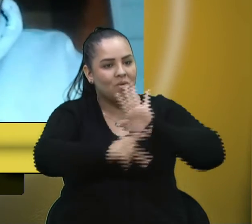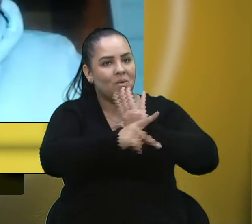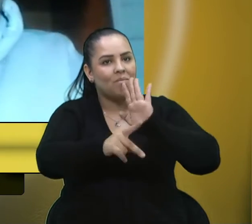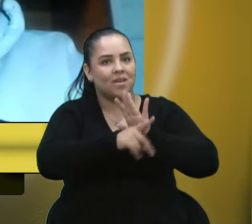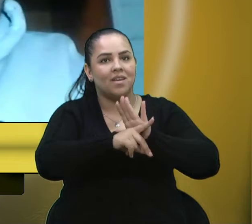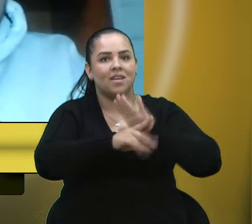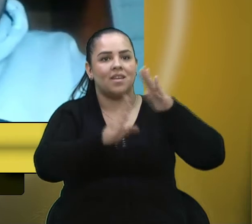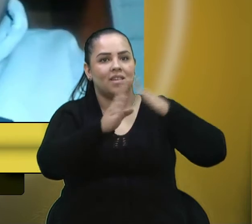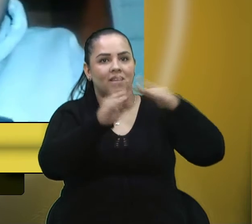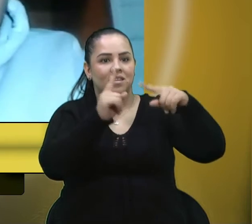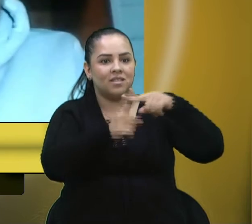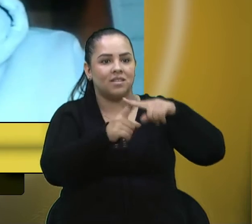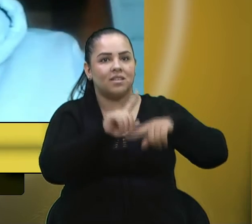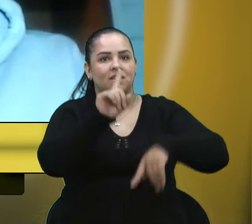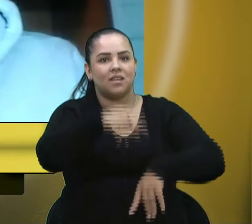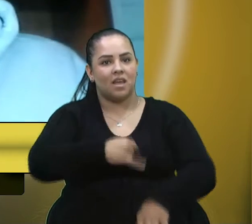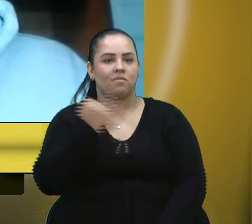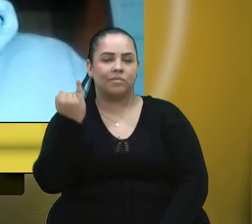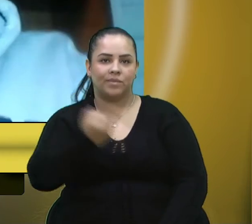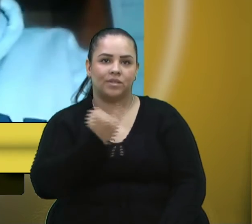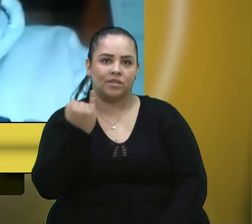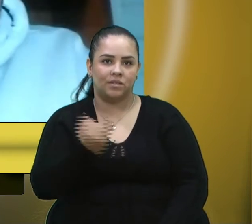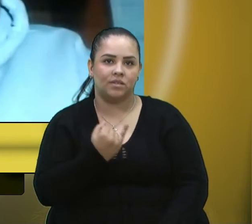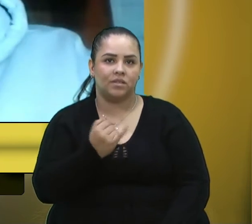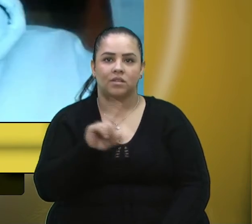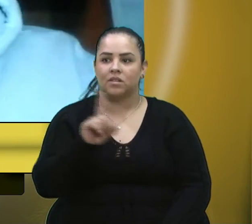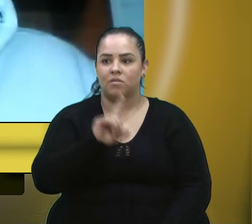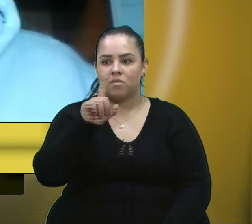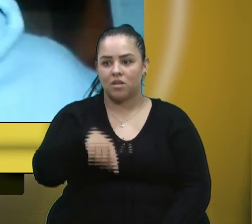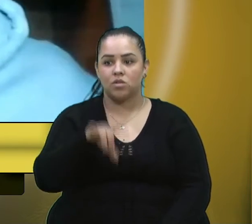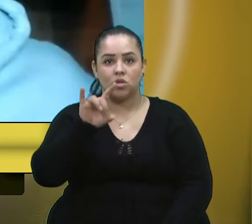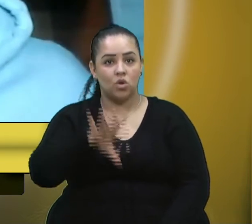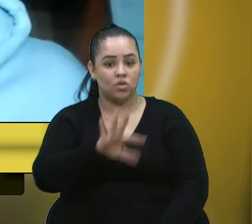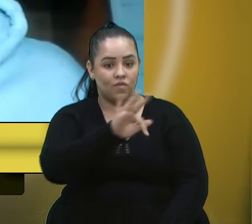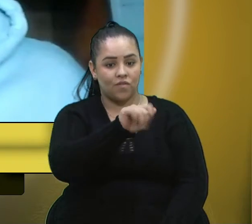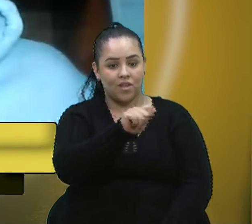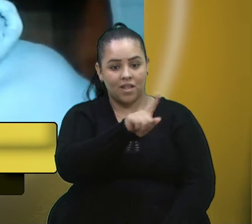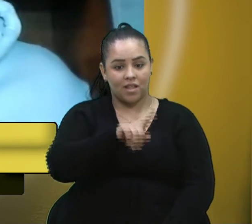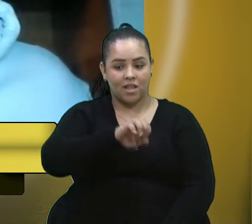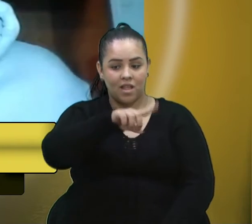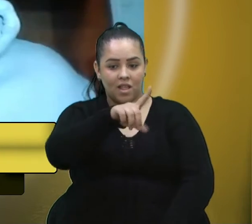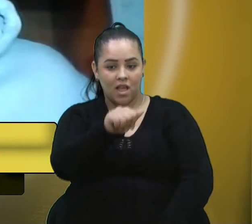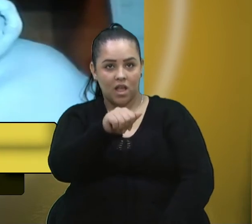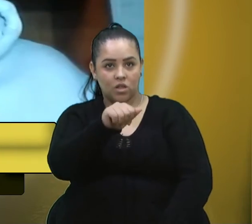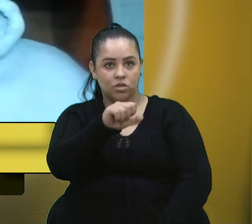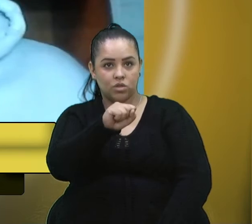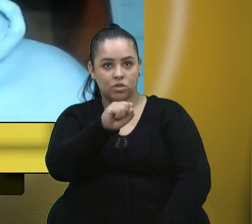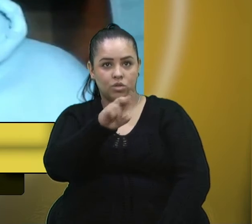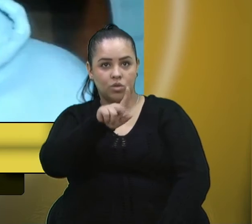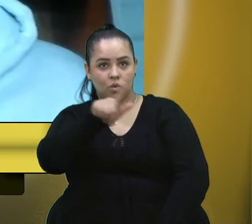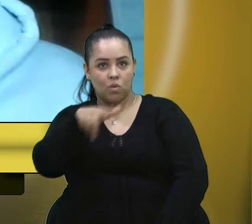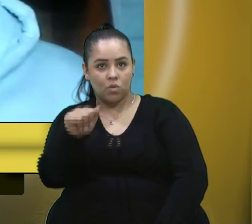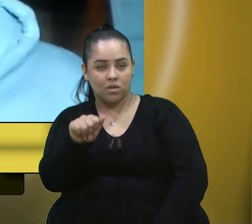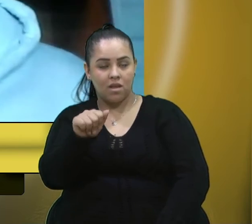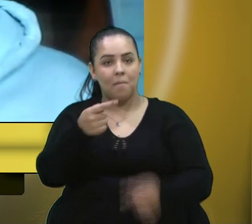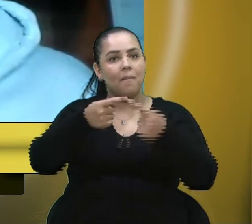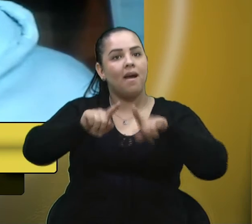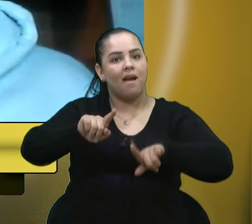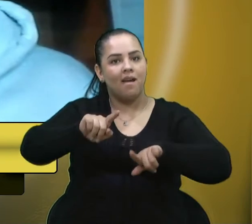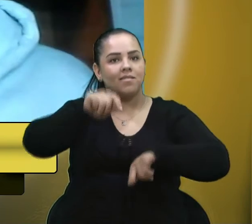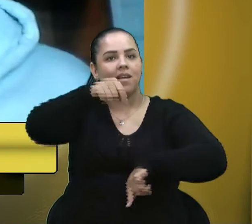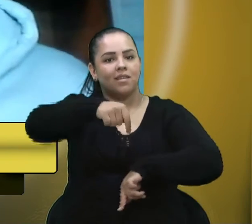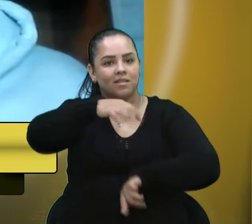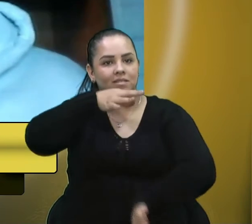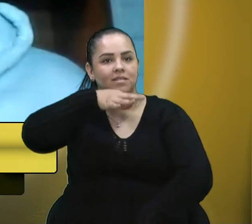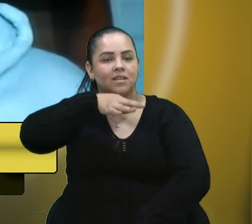é um patrimônio muito importante. Não só de Fazenda Souza, mas para a nossa cidade. Então, eu estou usando esse exemplo específico